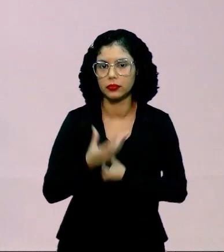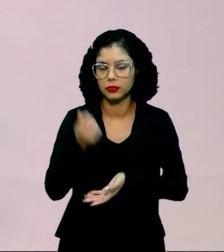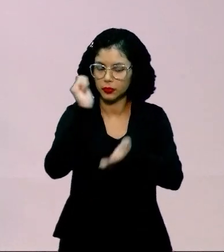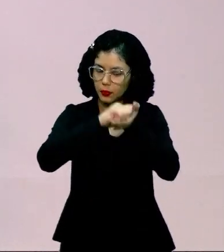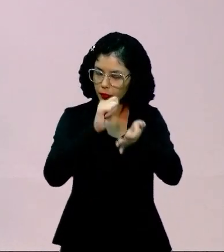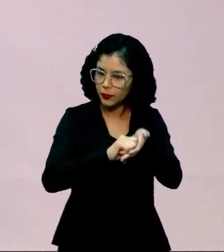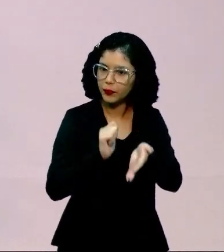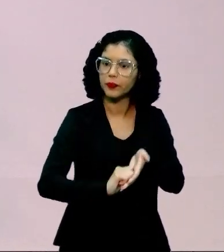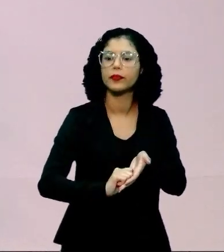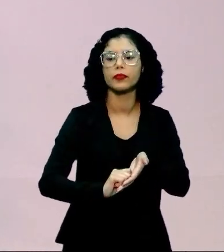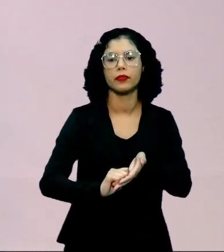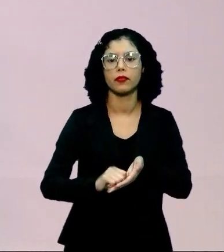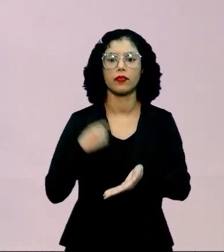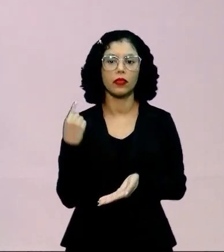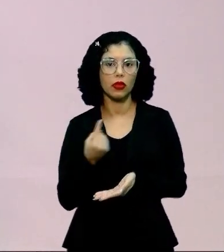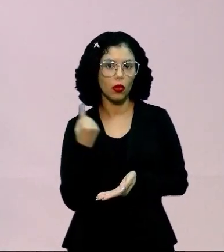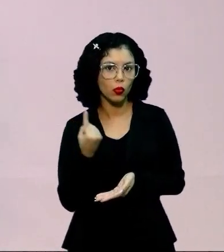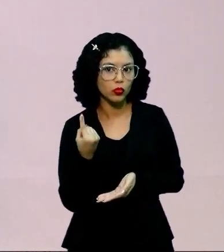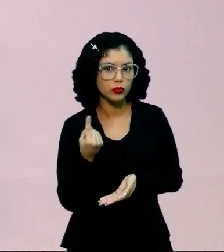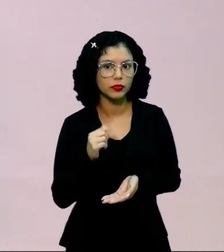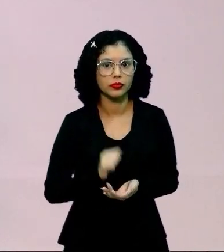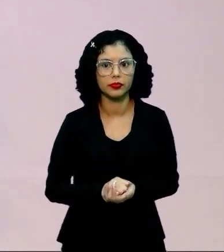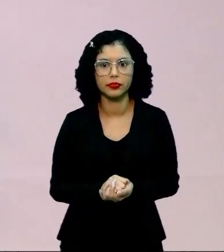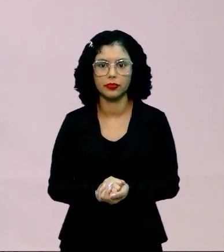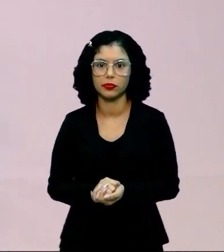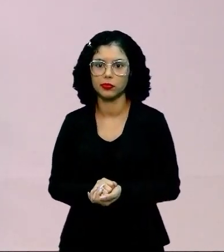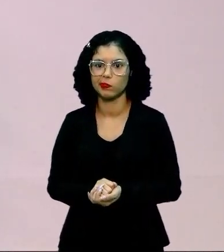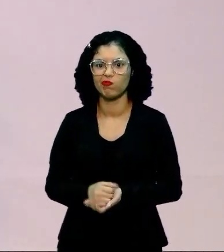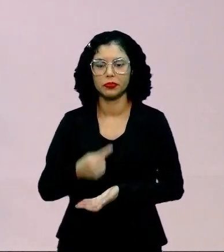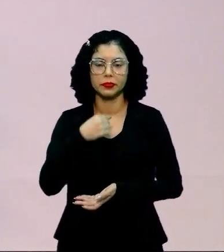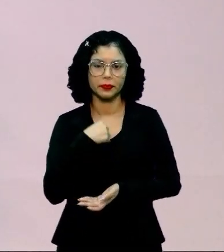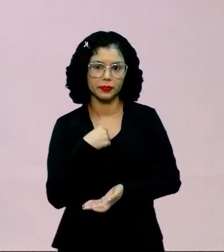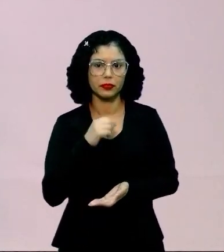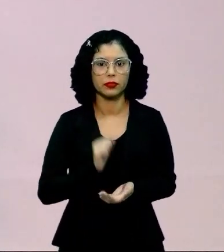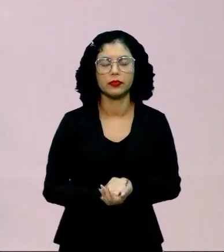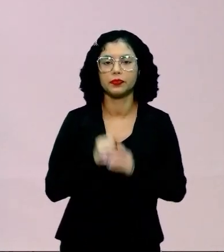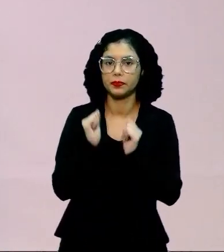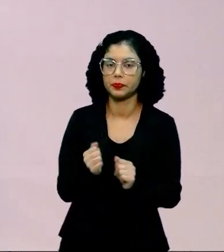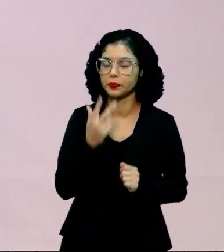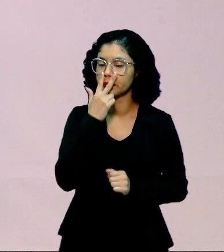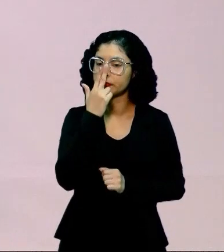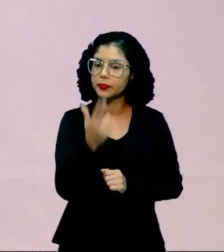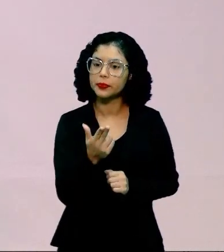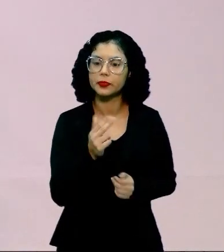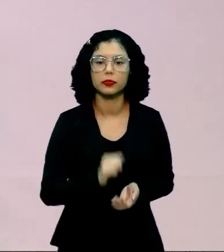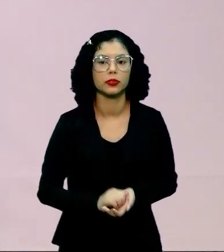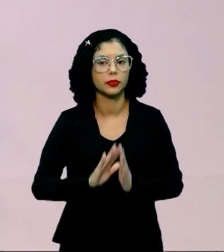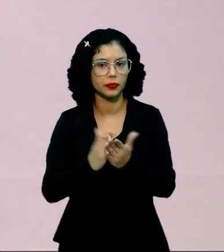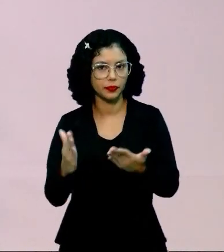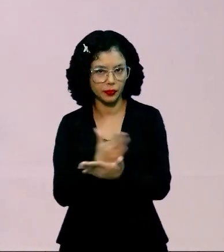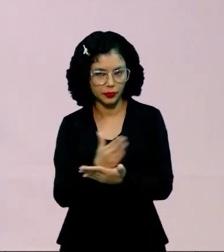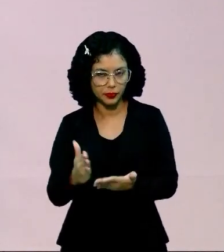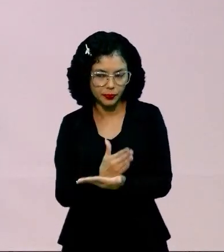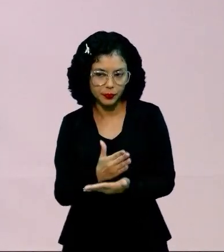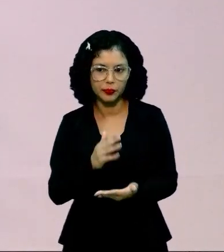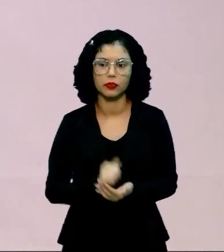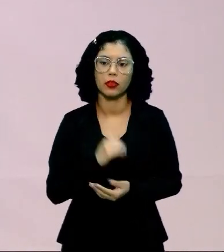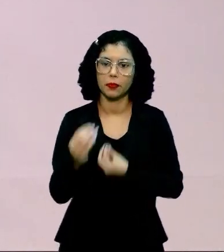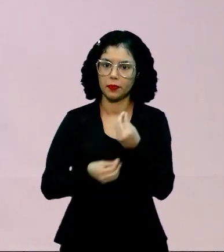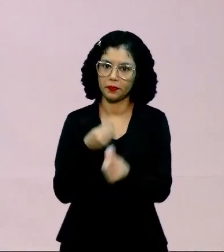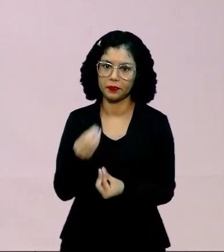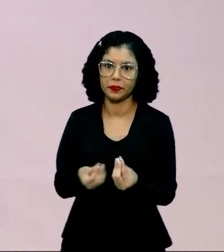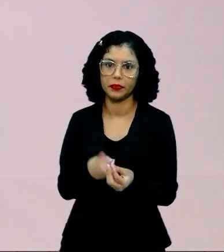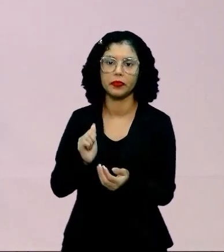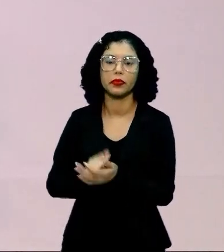né? escritor com a sua única obra chamada Eu, ela pode aparecer nos livros de idade como